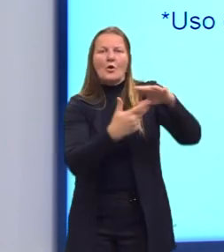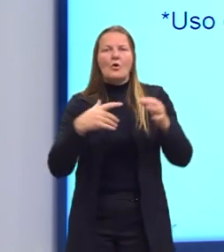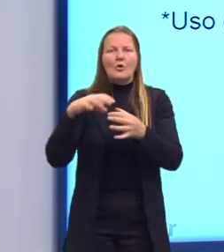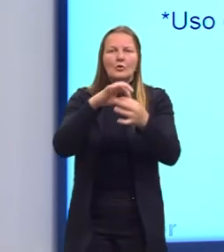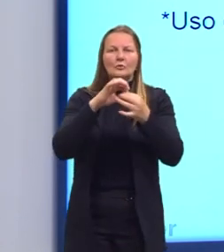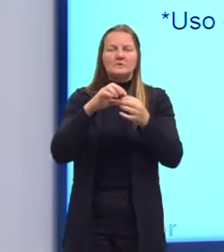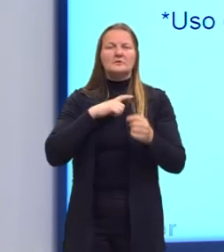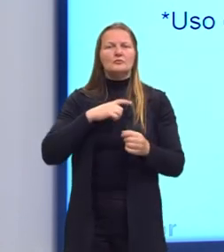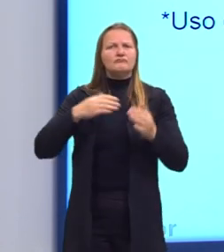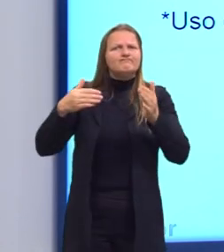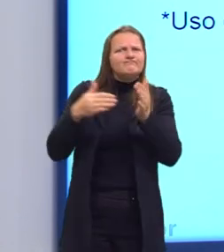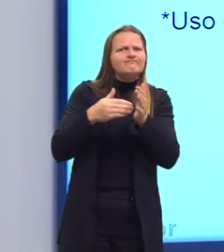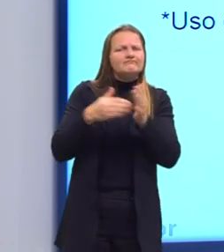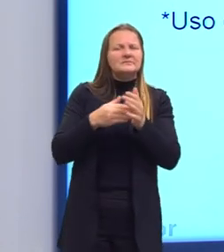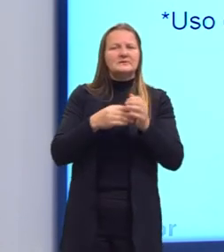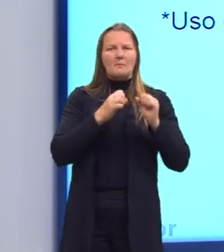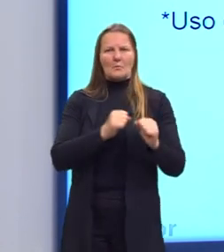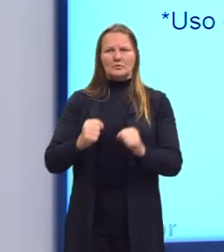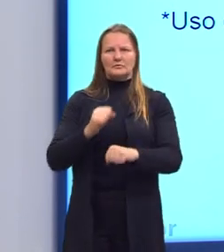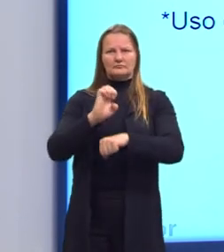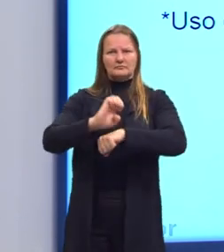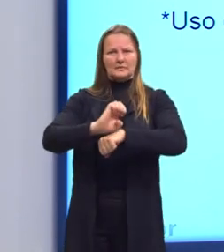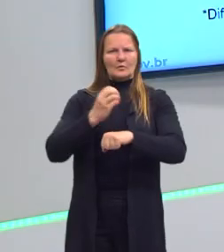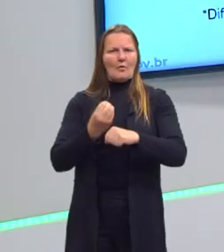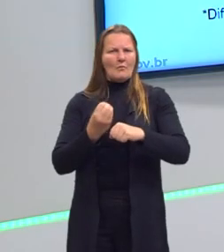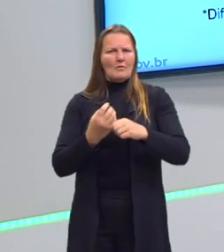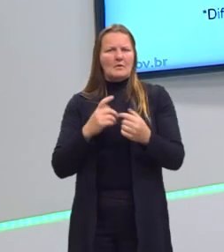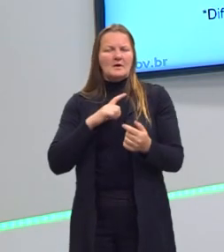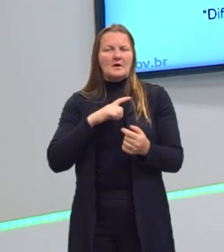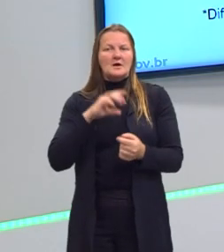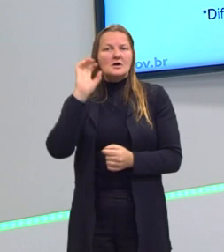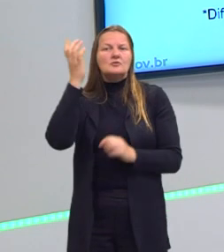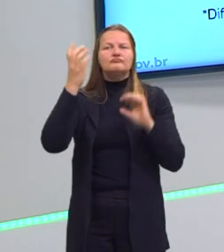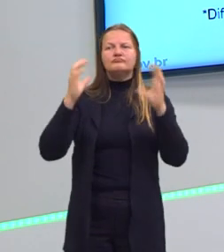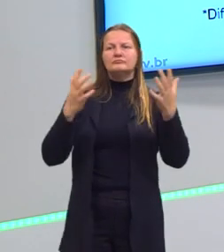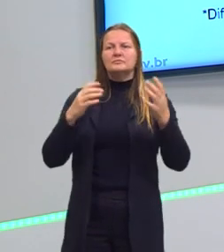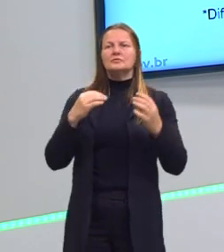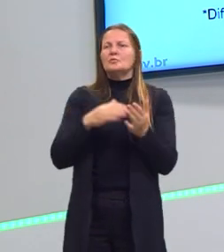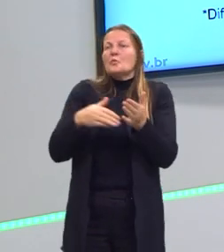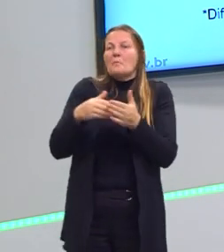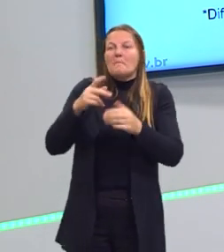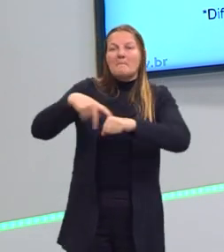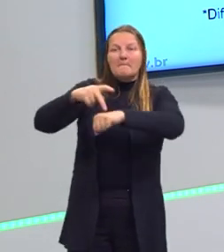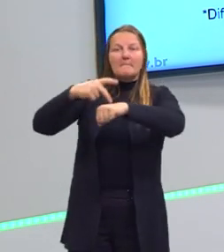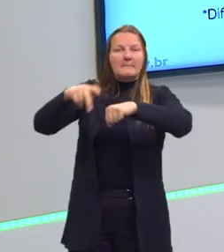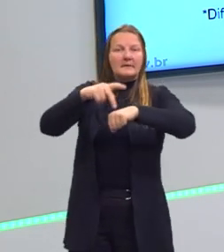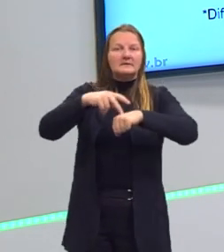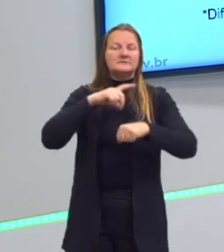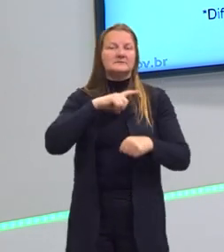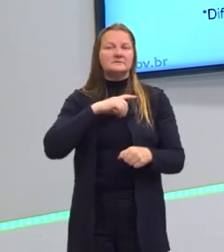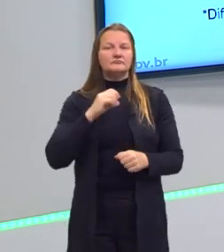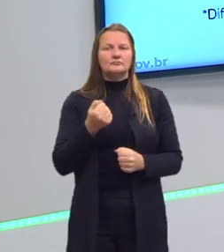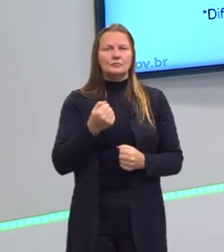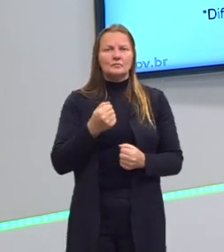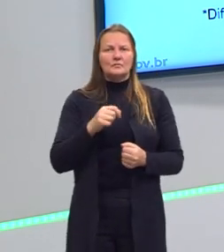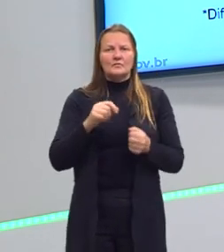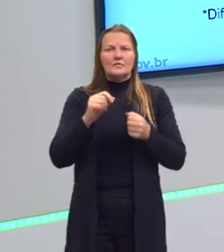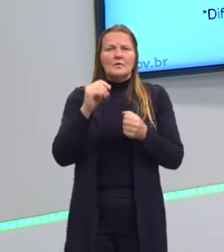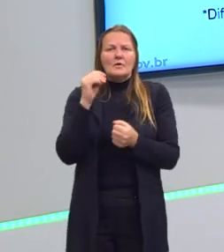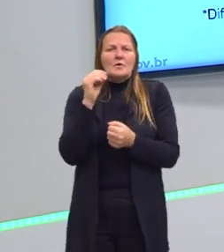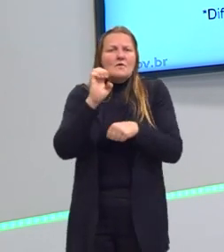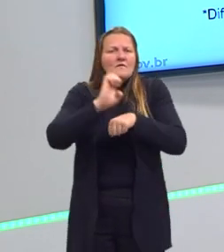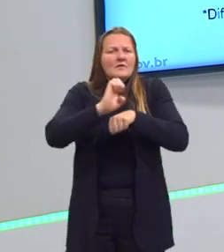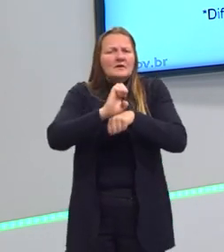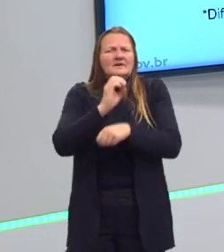limita o poder do Estado, porque as decisões agora são globais. Então, o Estado fica um pouco mais frágil.